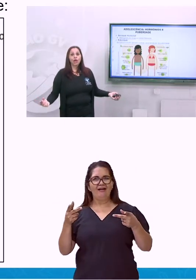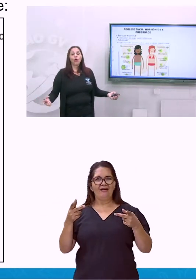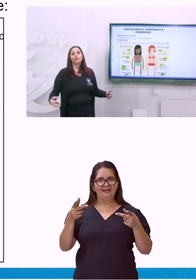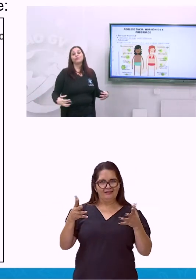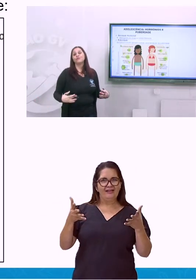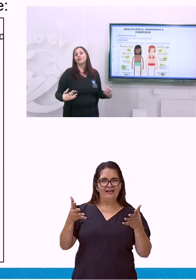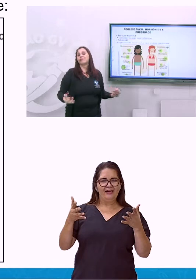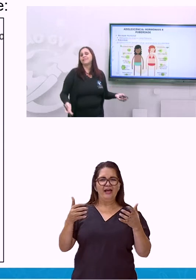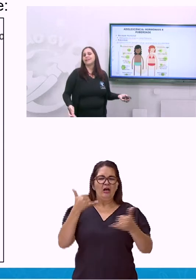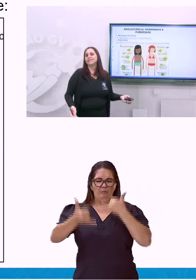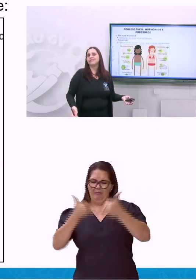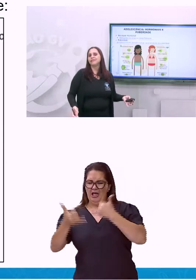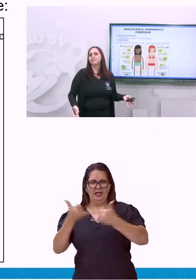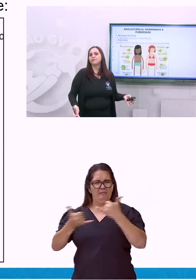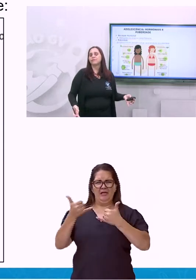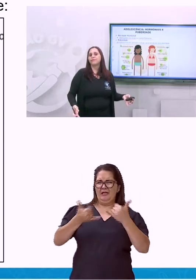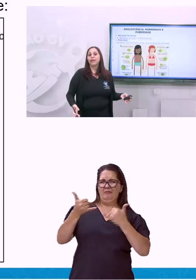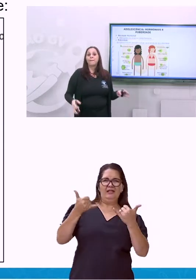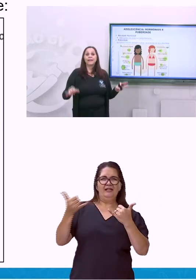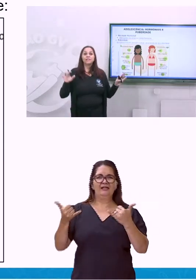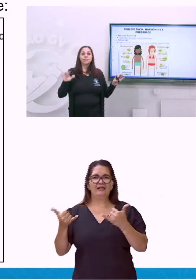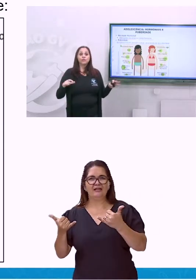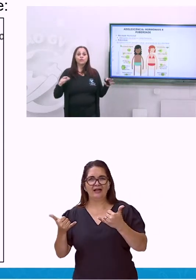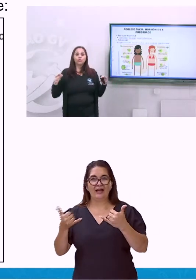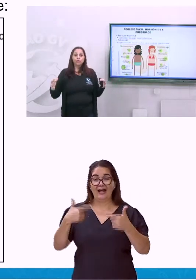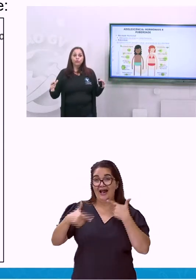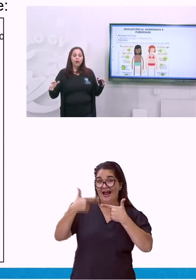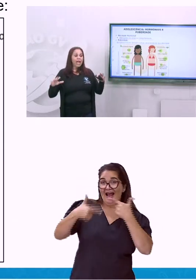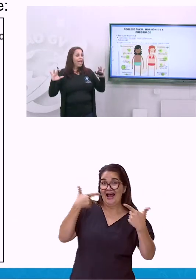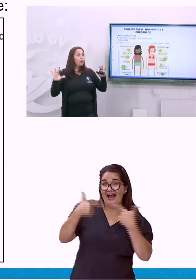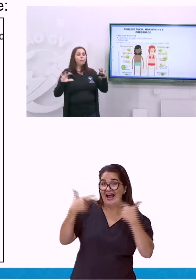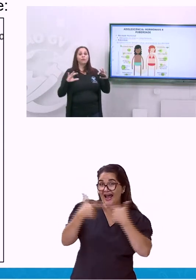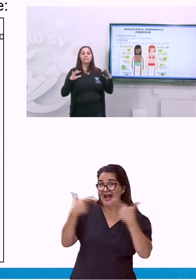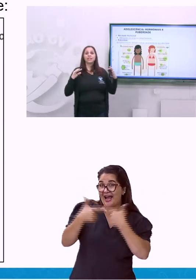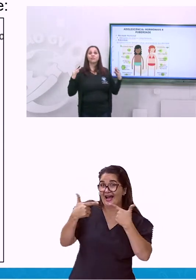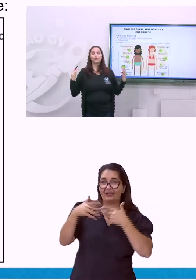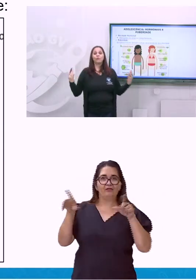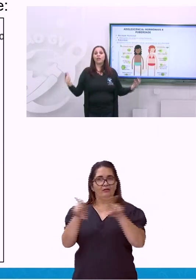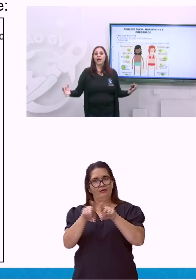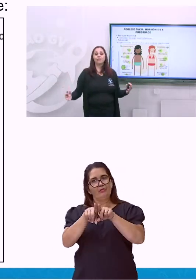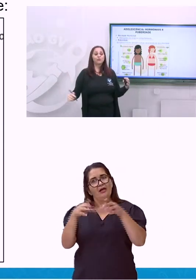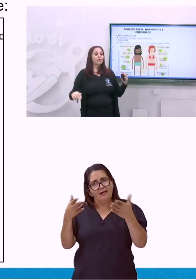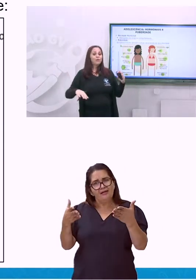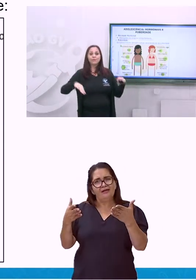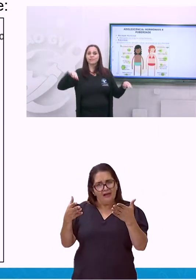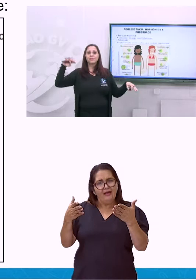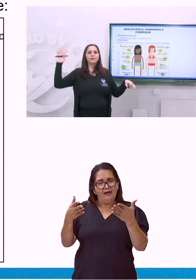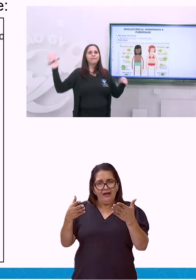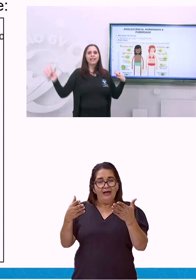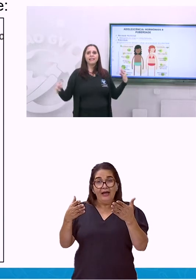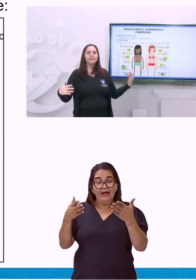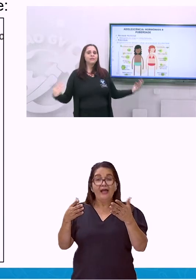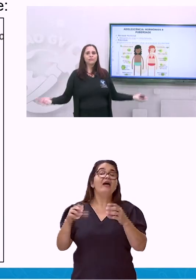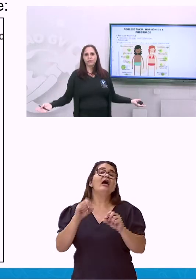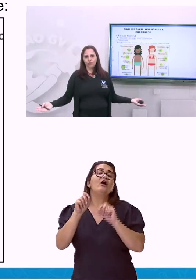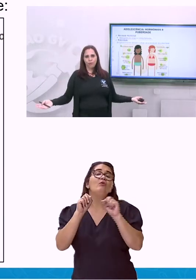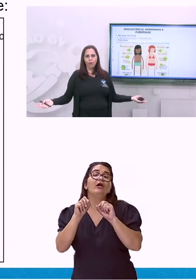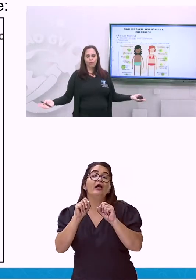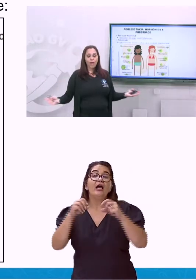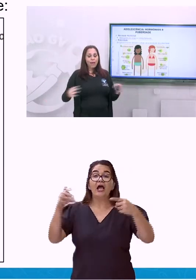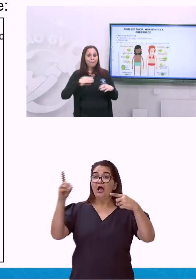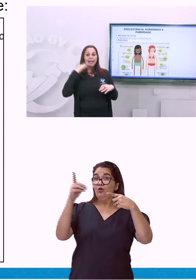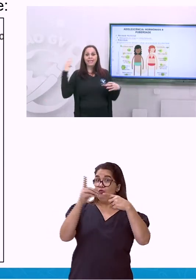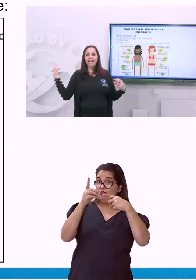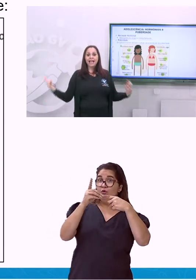Outros ficam mais agressivos. Mas isso tudo é um processo hormonal. Os hormônios estão variando no seu